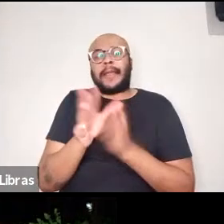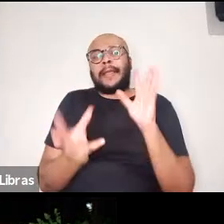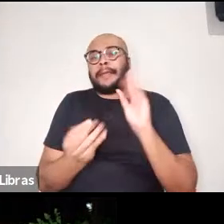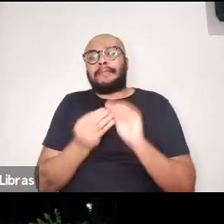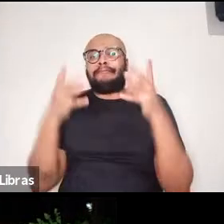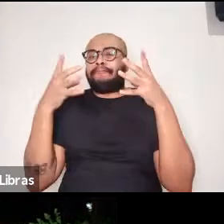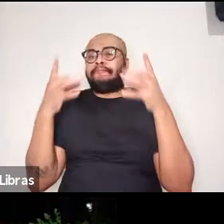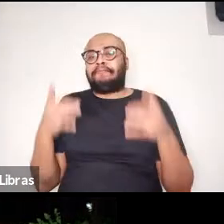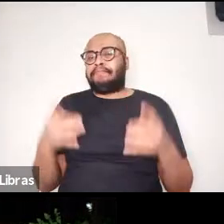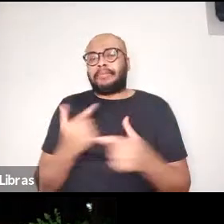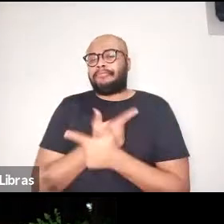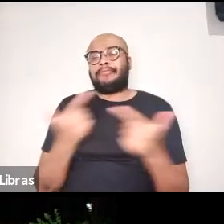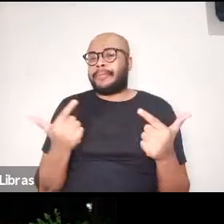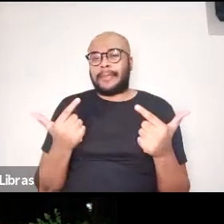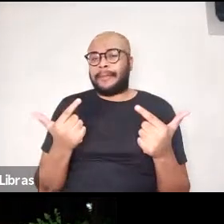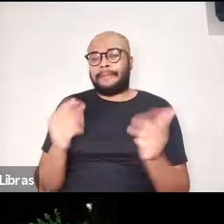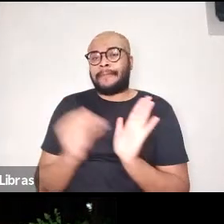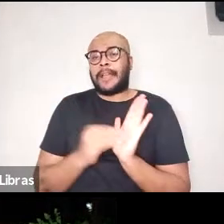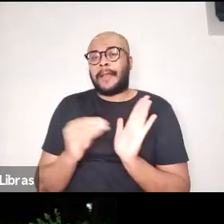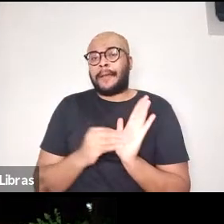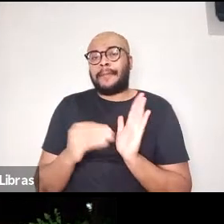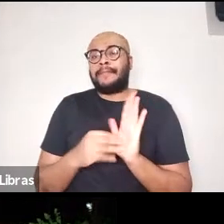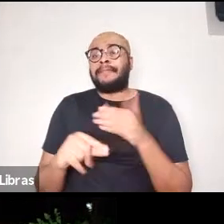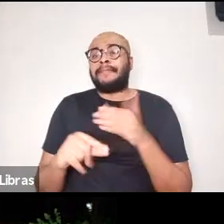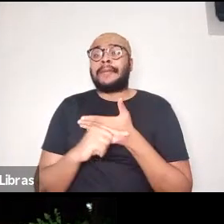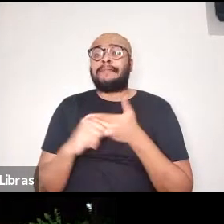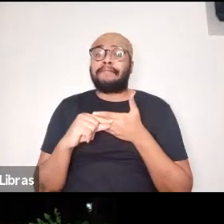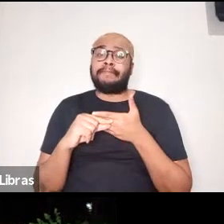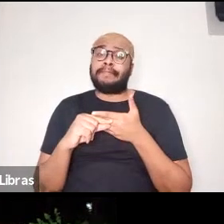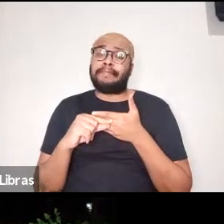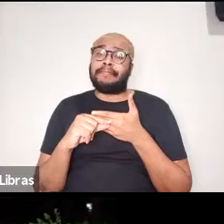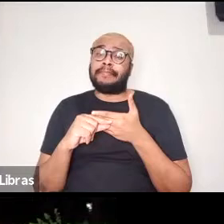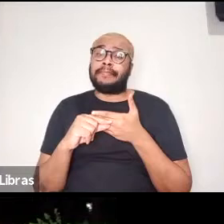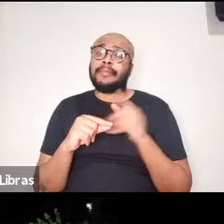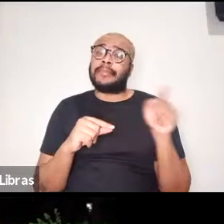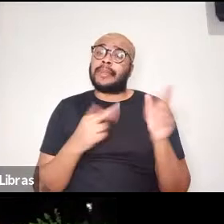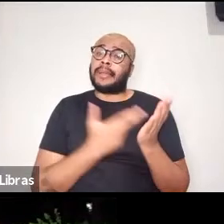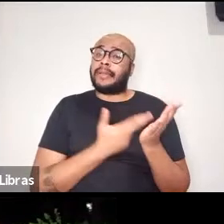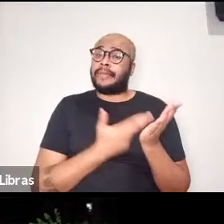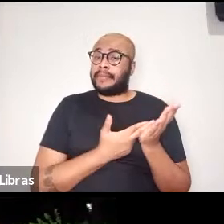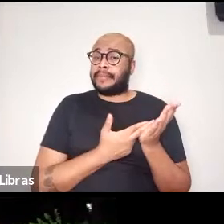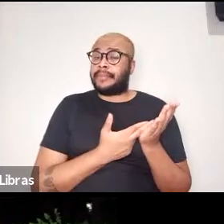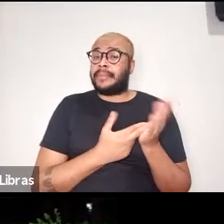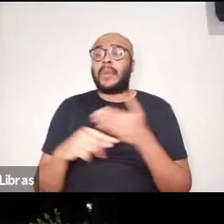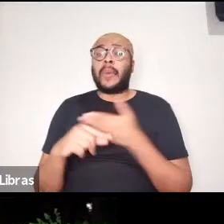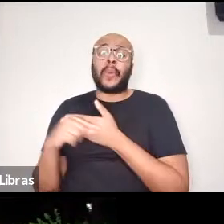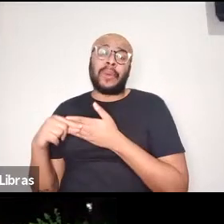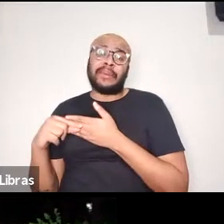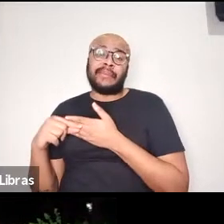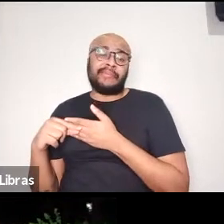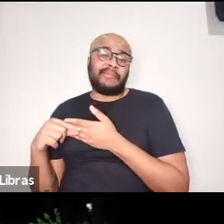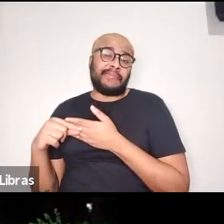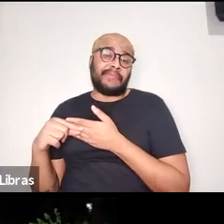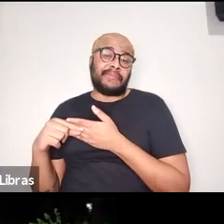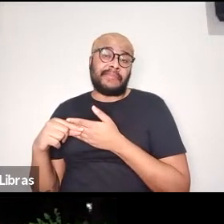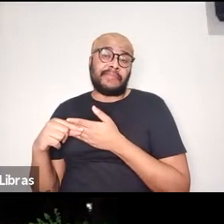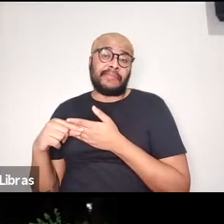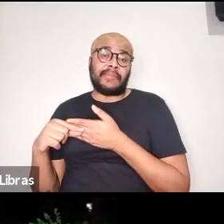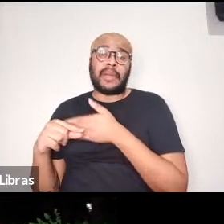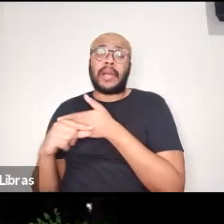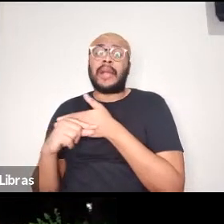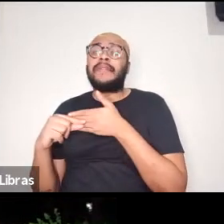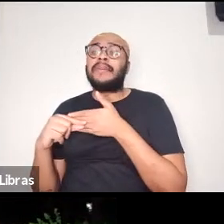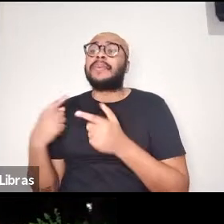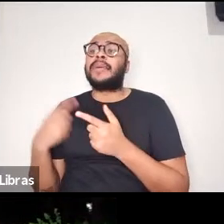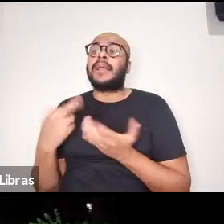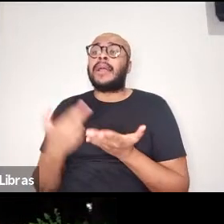resenhas. Os autores por um lado e as revistas por outro lado. Os autores porque as revistas,